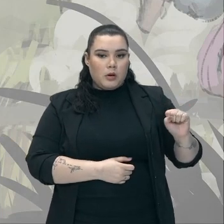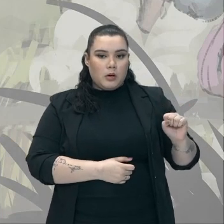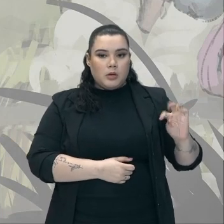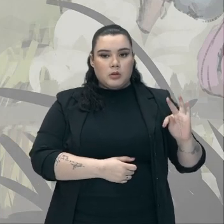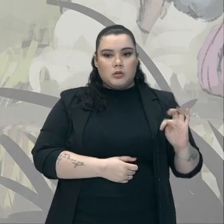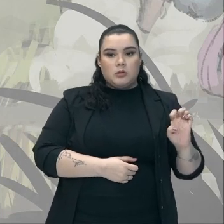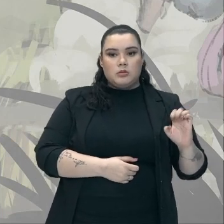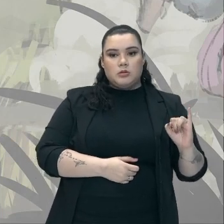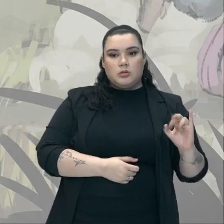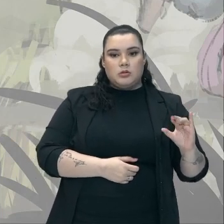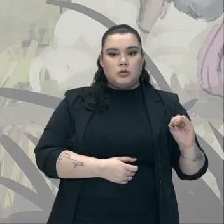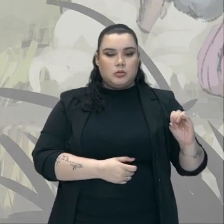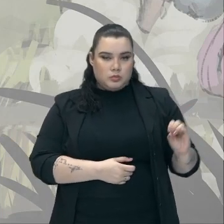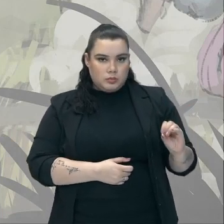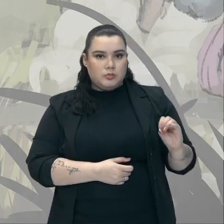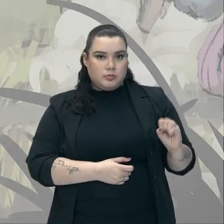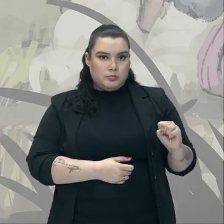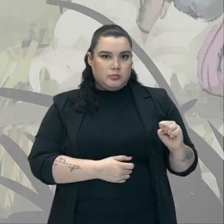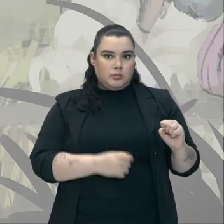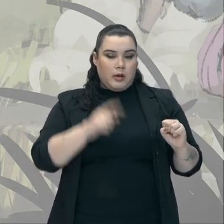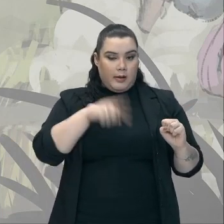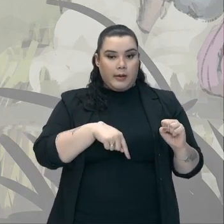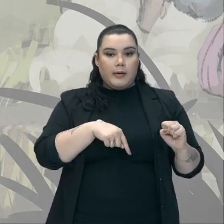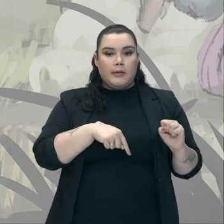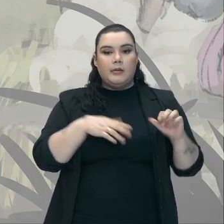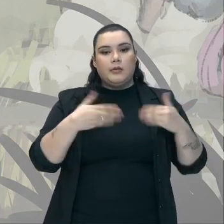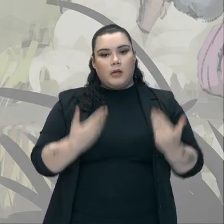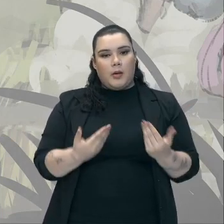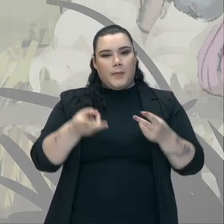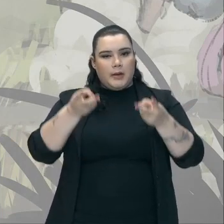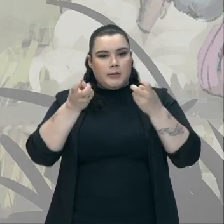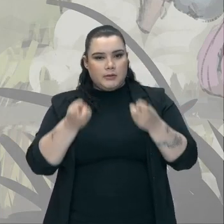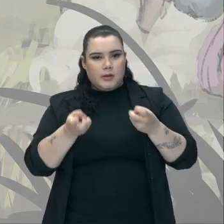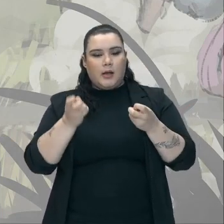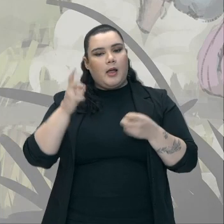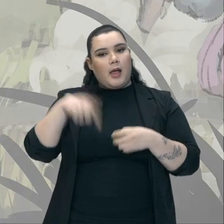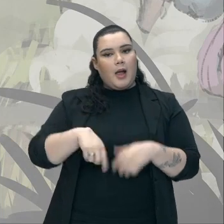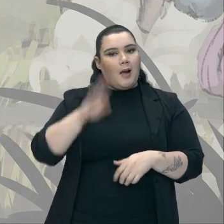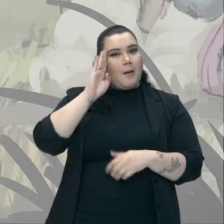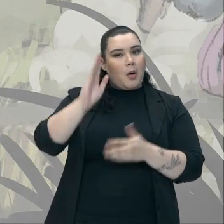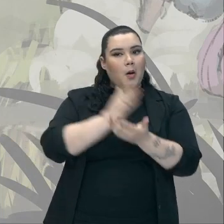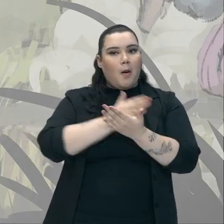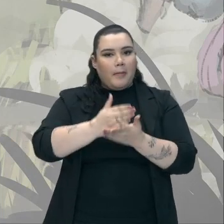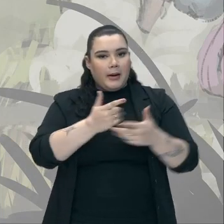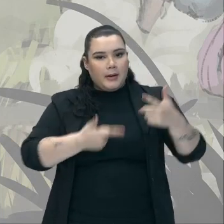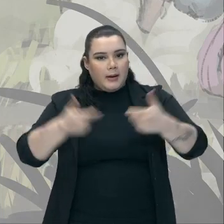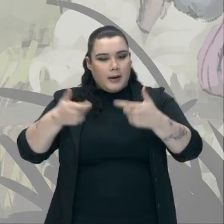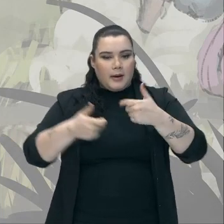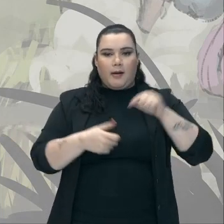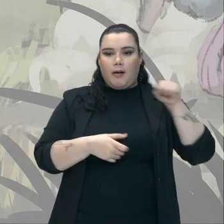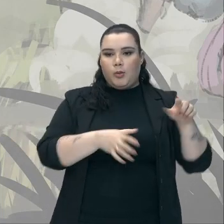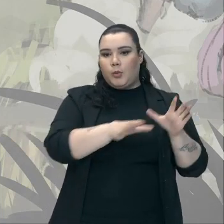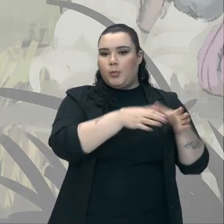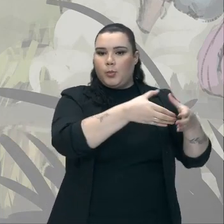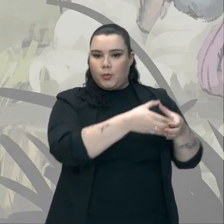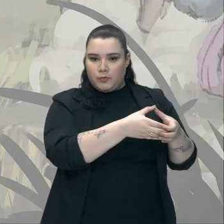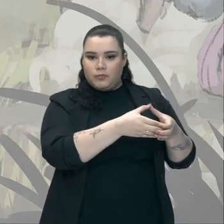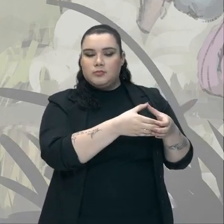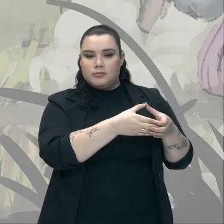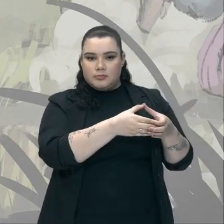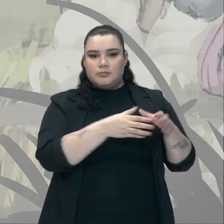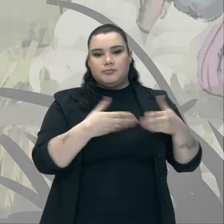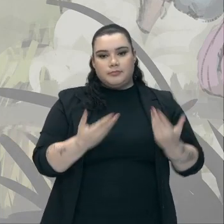batalhas Elas foram vencidas Predominantemente Ali pelos emboabas O que ocasionou Ali